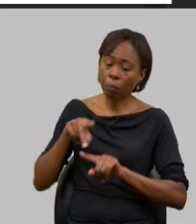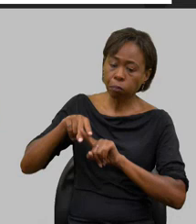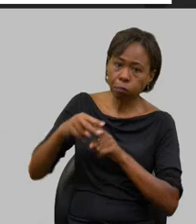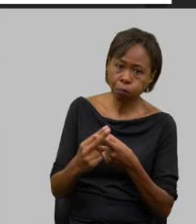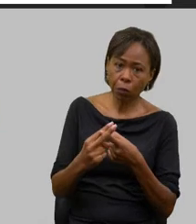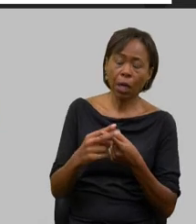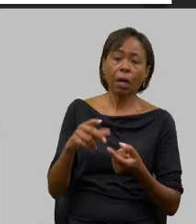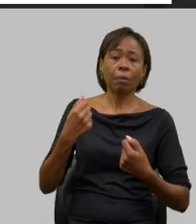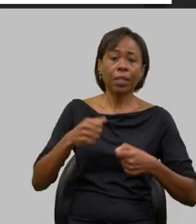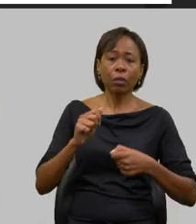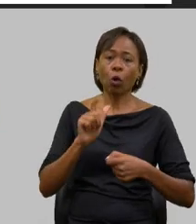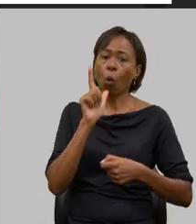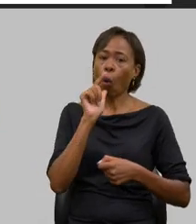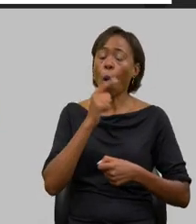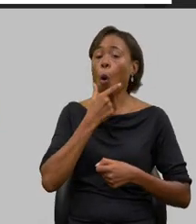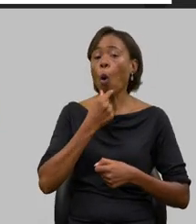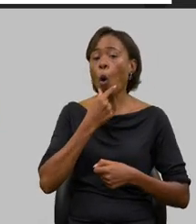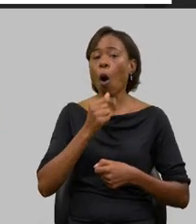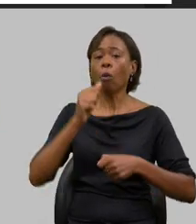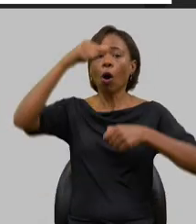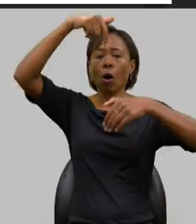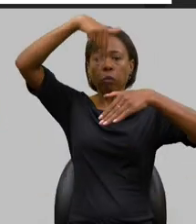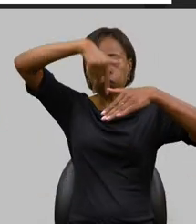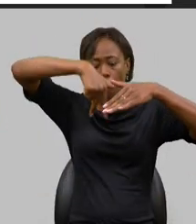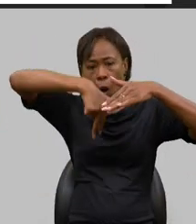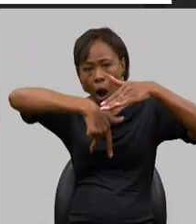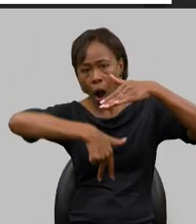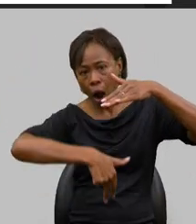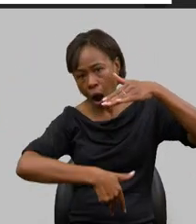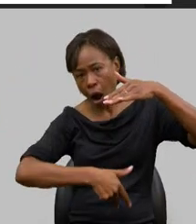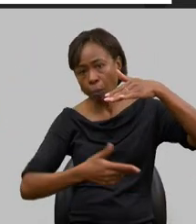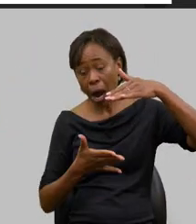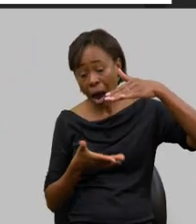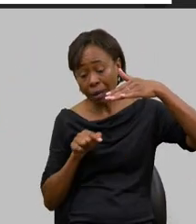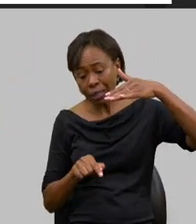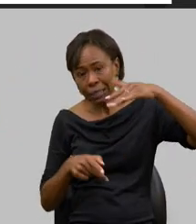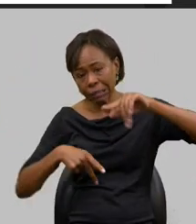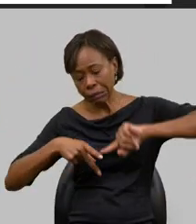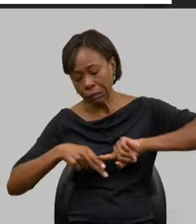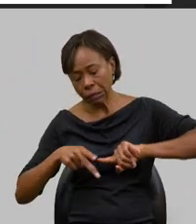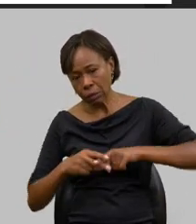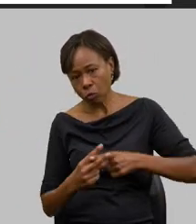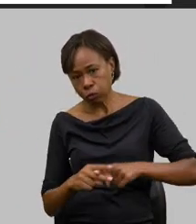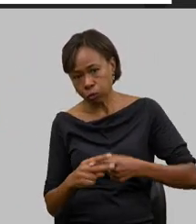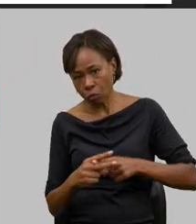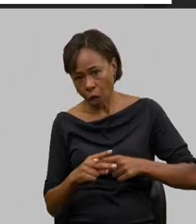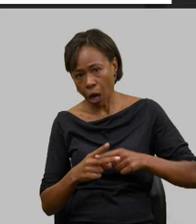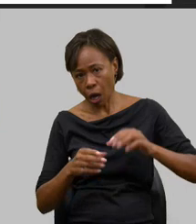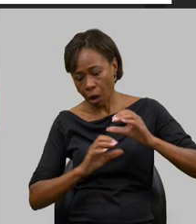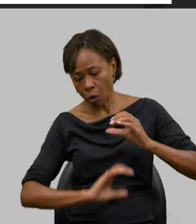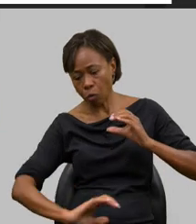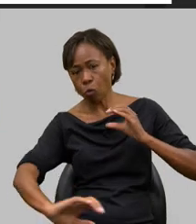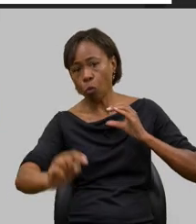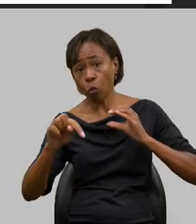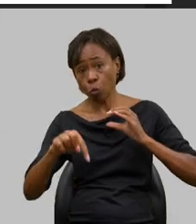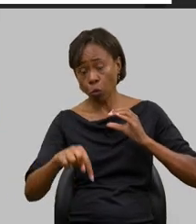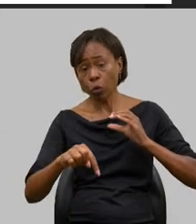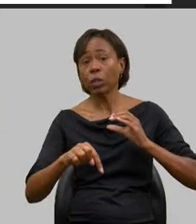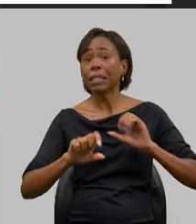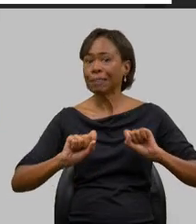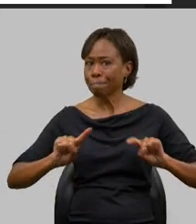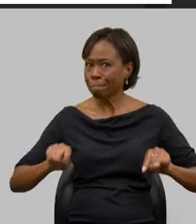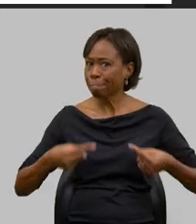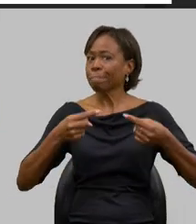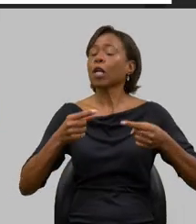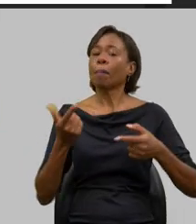para colocar uma manta de concreto no fundo do canal um desafio muito grande mas essa obra foi entregue